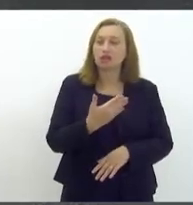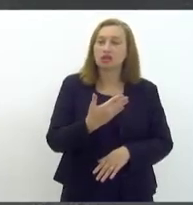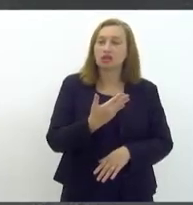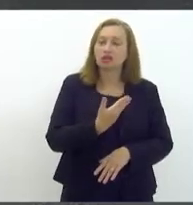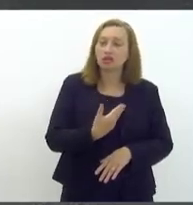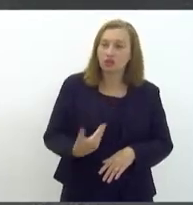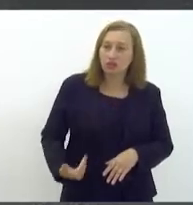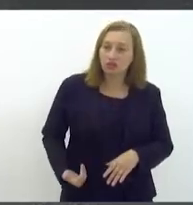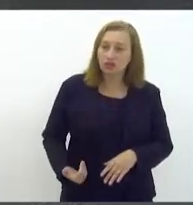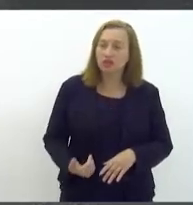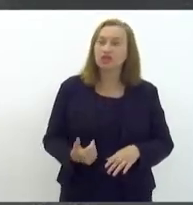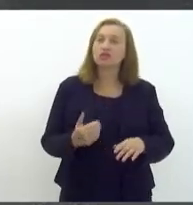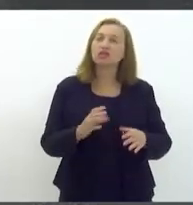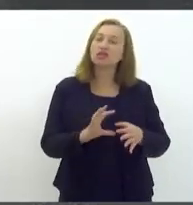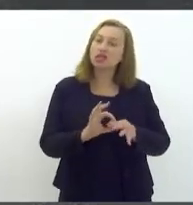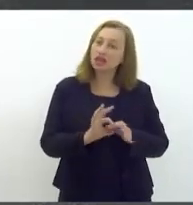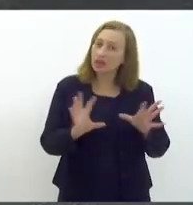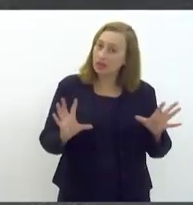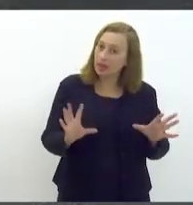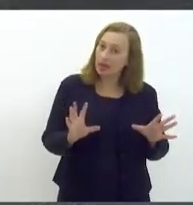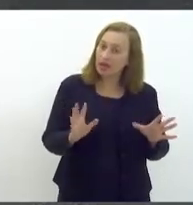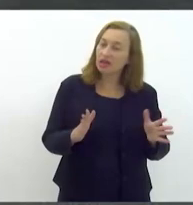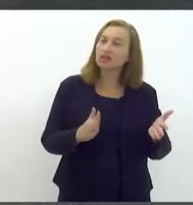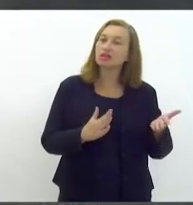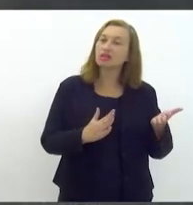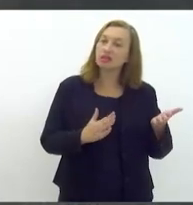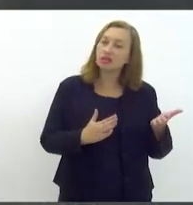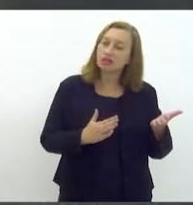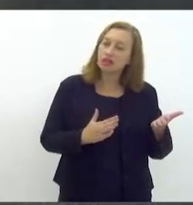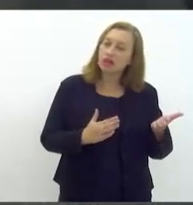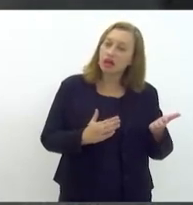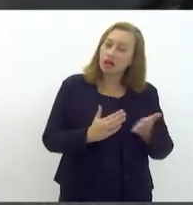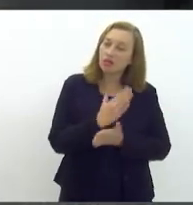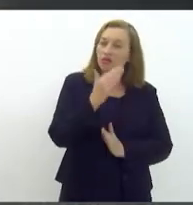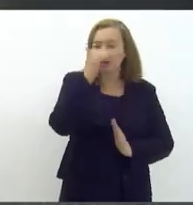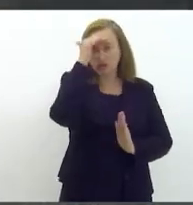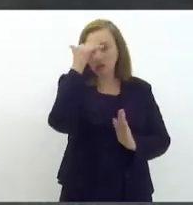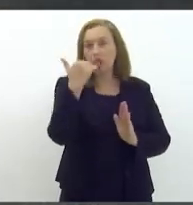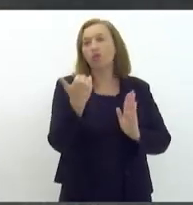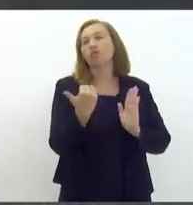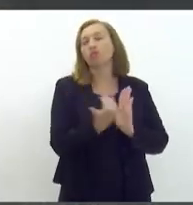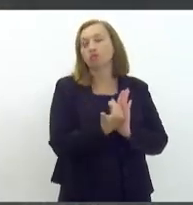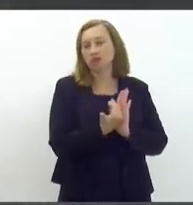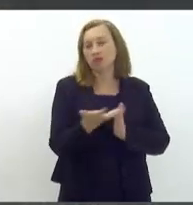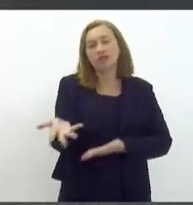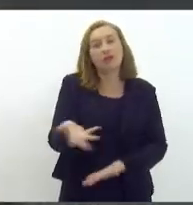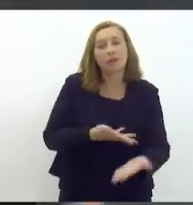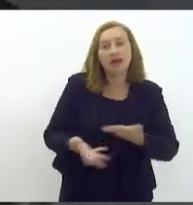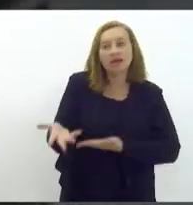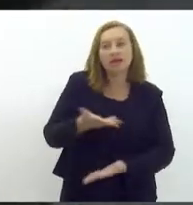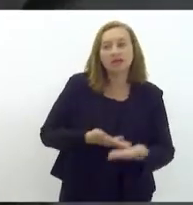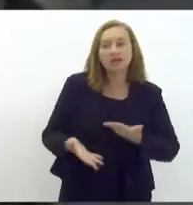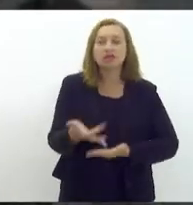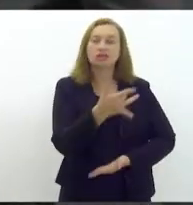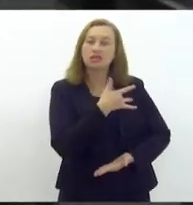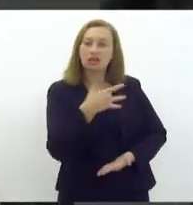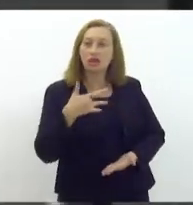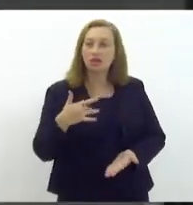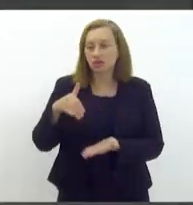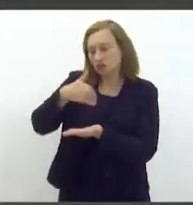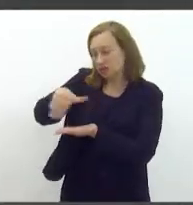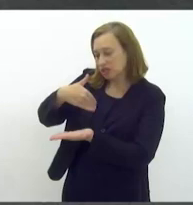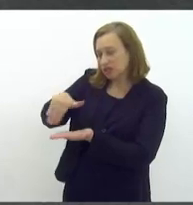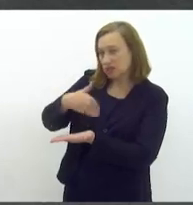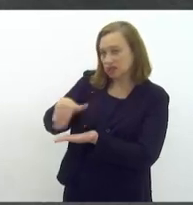só ele seja sancionado, mas que essa parceria entre a Secretaria de